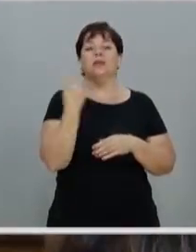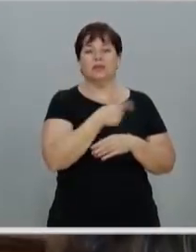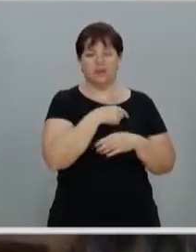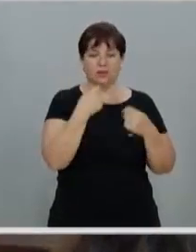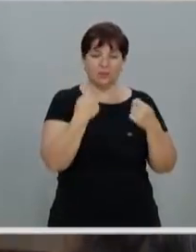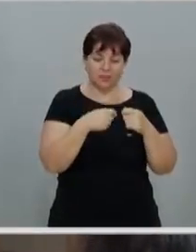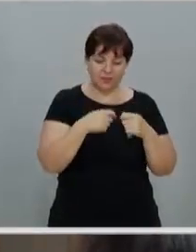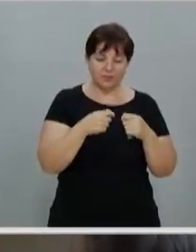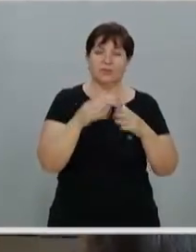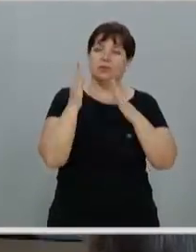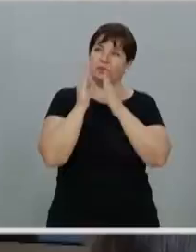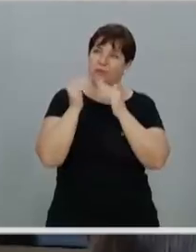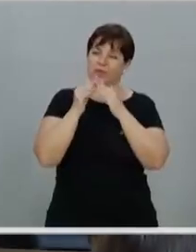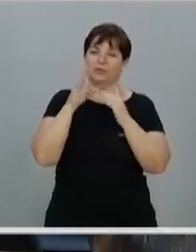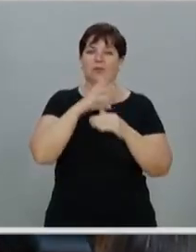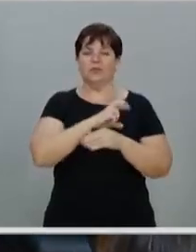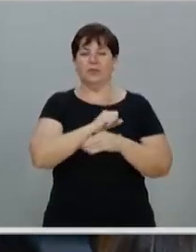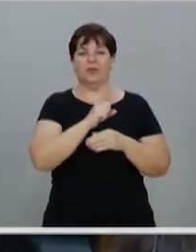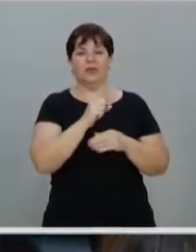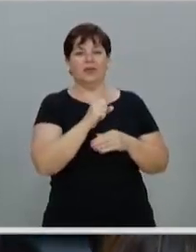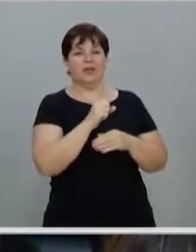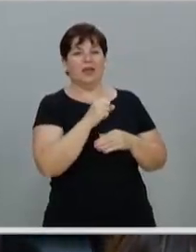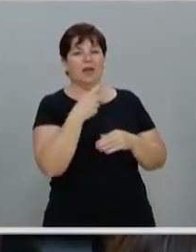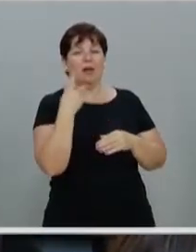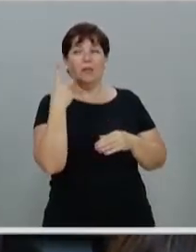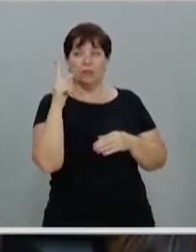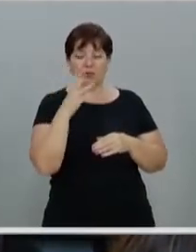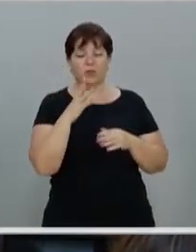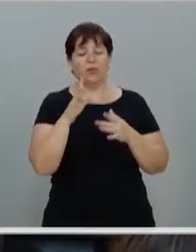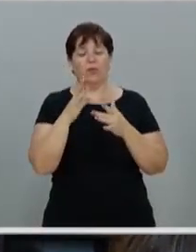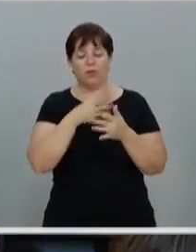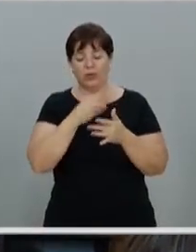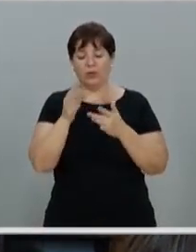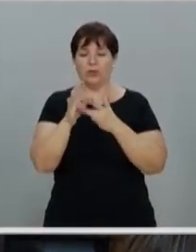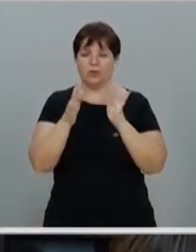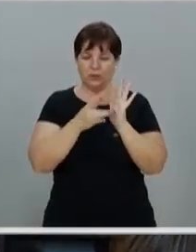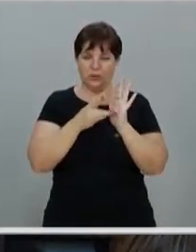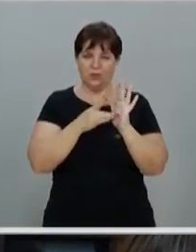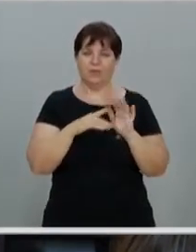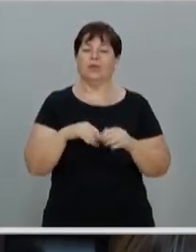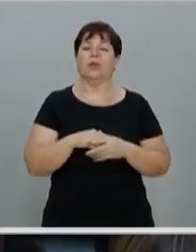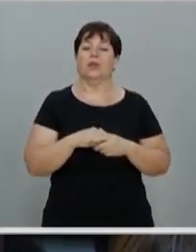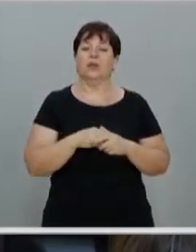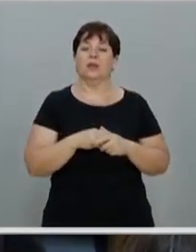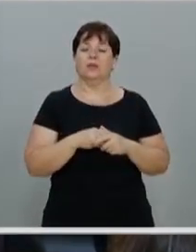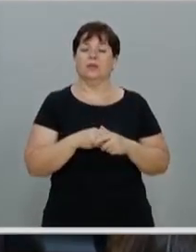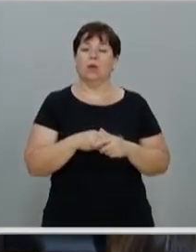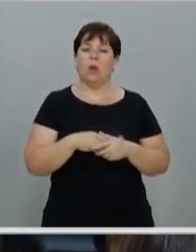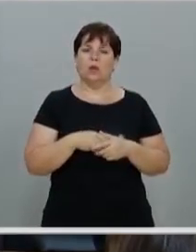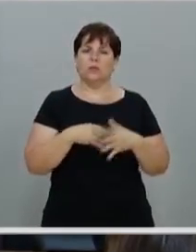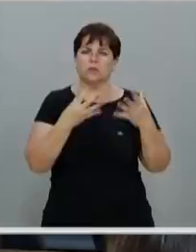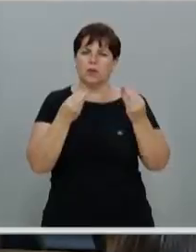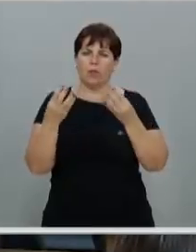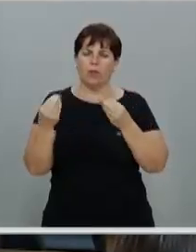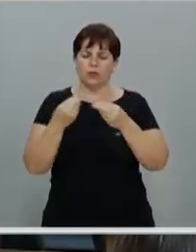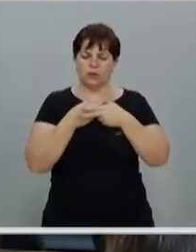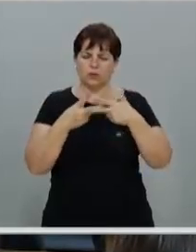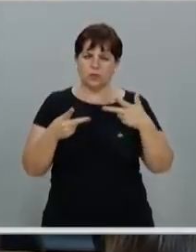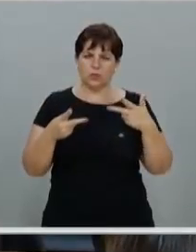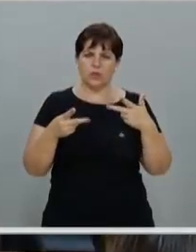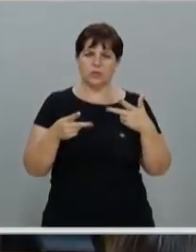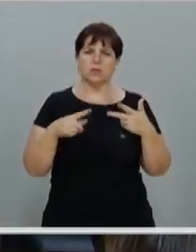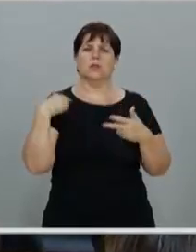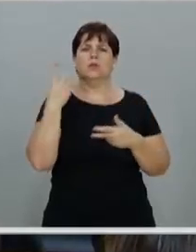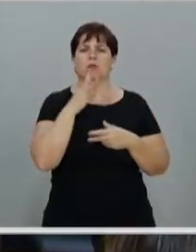mais a amar também o seu filho Jesus. E aquilo de muito das fundamentações bíblicas, que nós